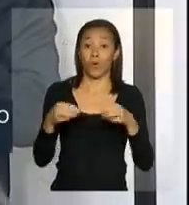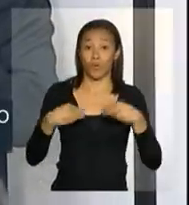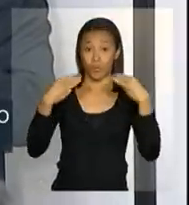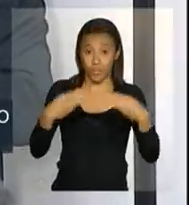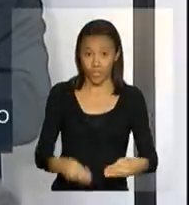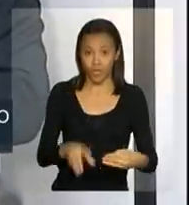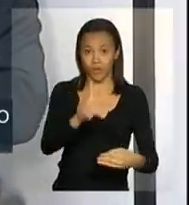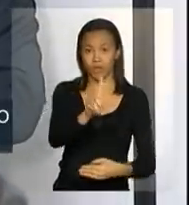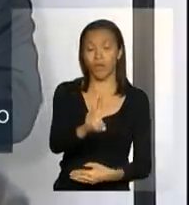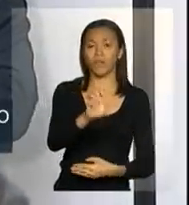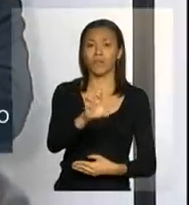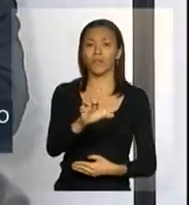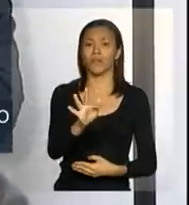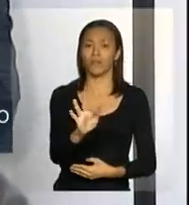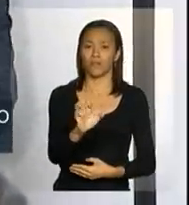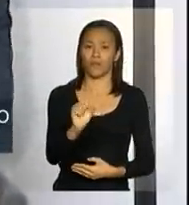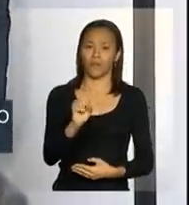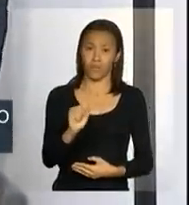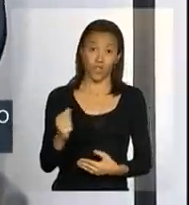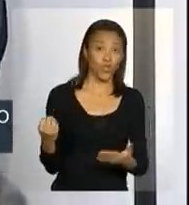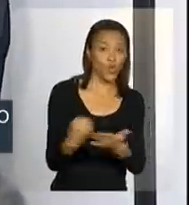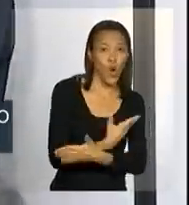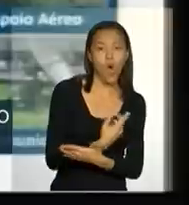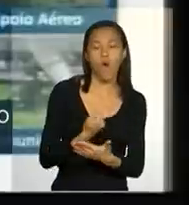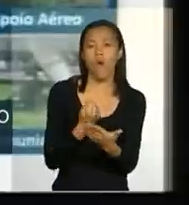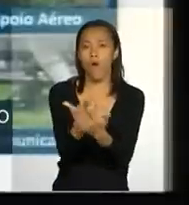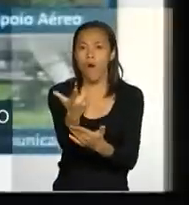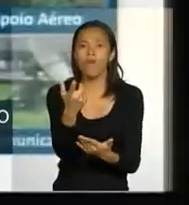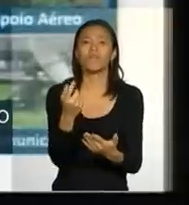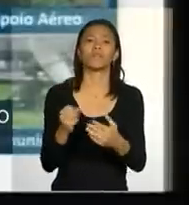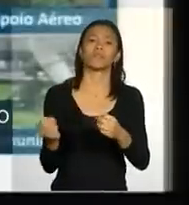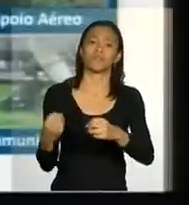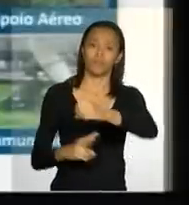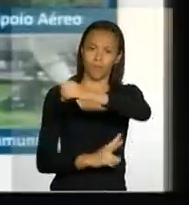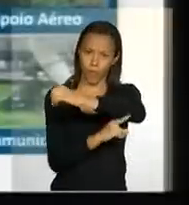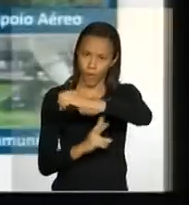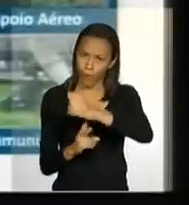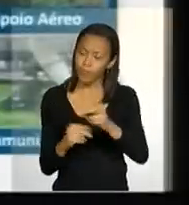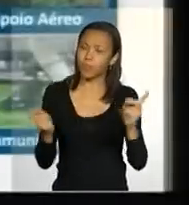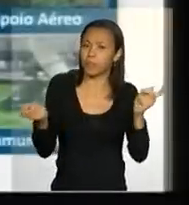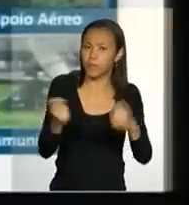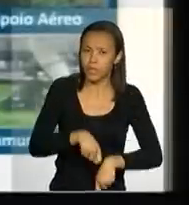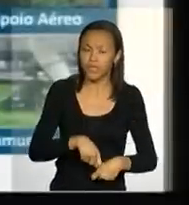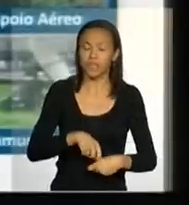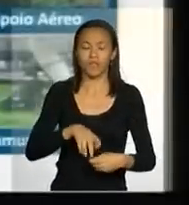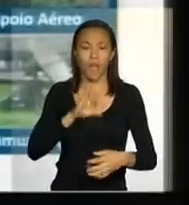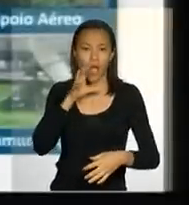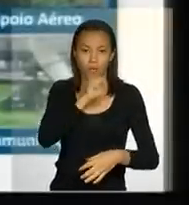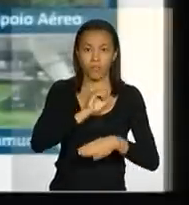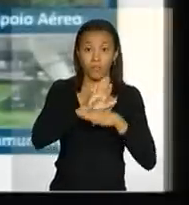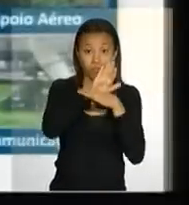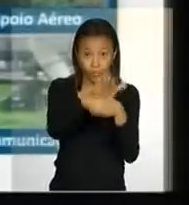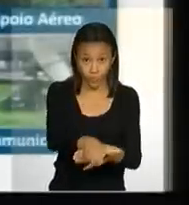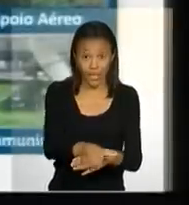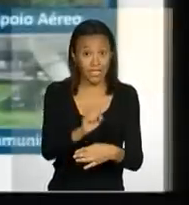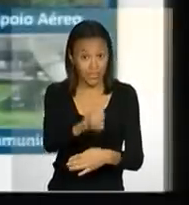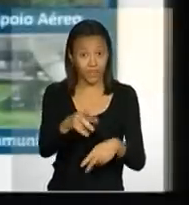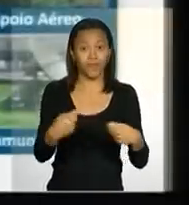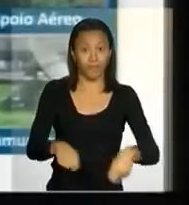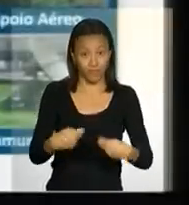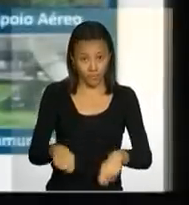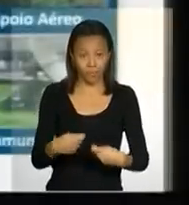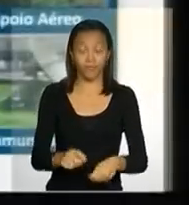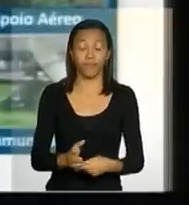adquirindo novas pontes para poder ter maior capacidade de resposta caso se faça